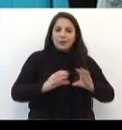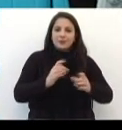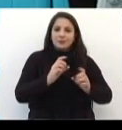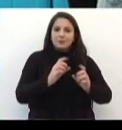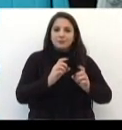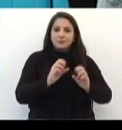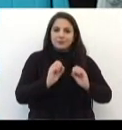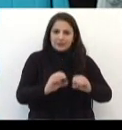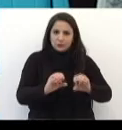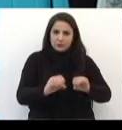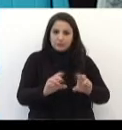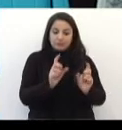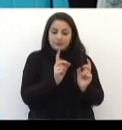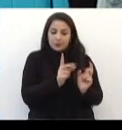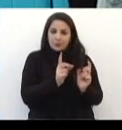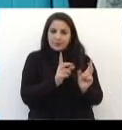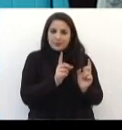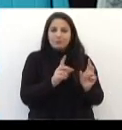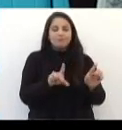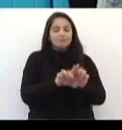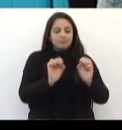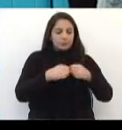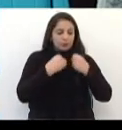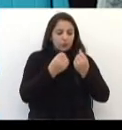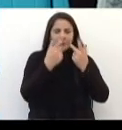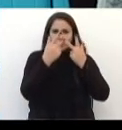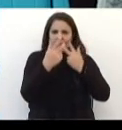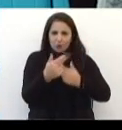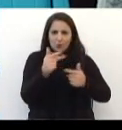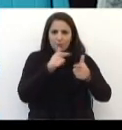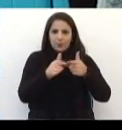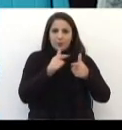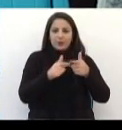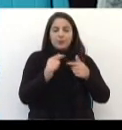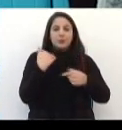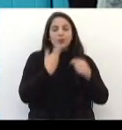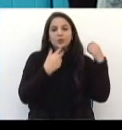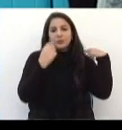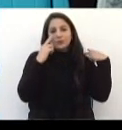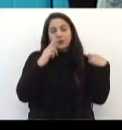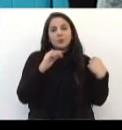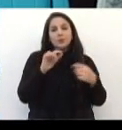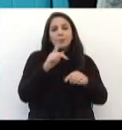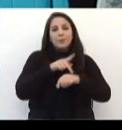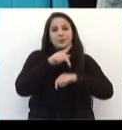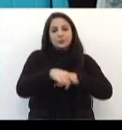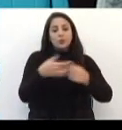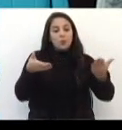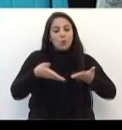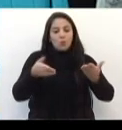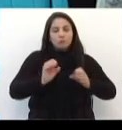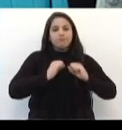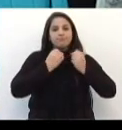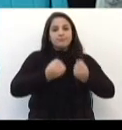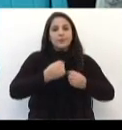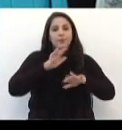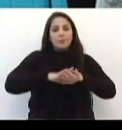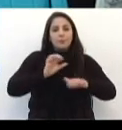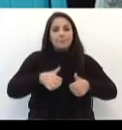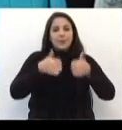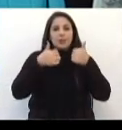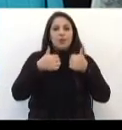comércio muito fortes na cidade. Então, mesmo com crise, nós vemos que Passo Fundo hoje enfrenta melhor esses momentos de